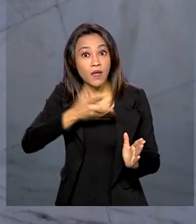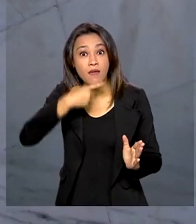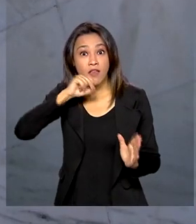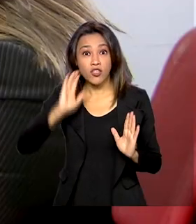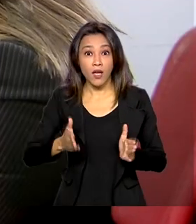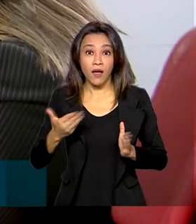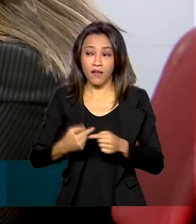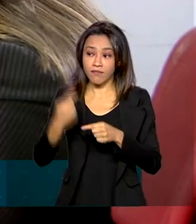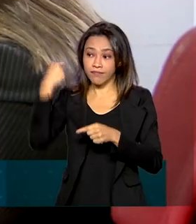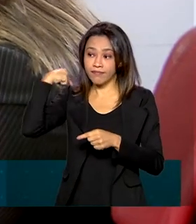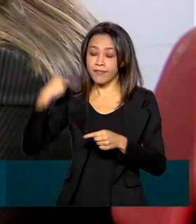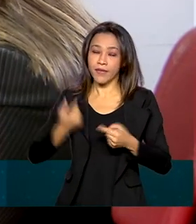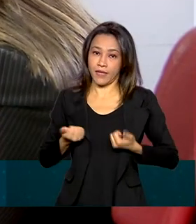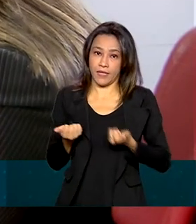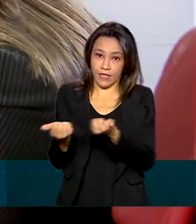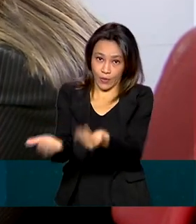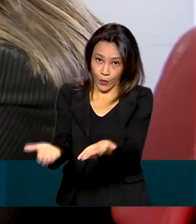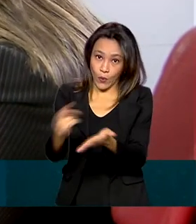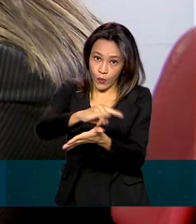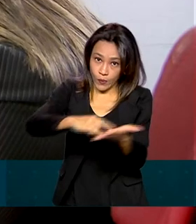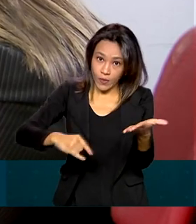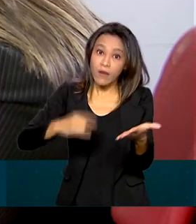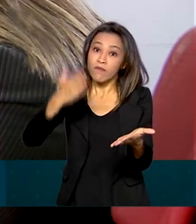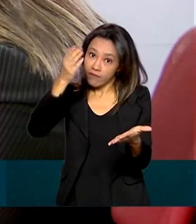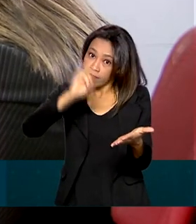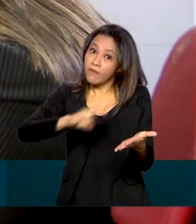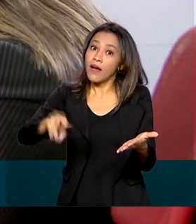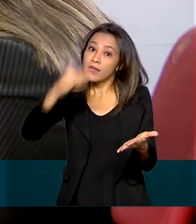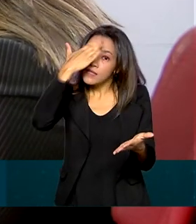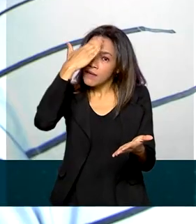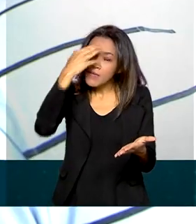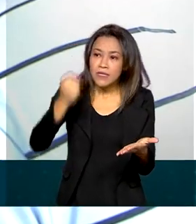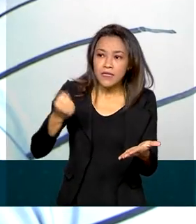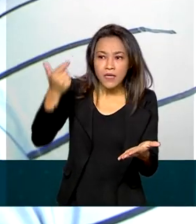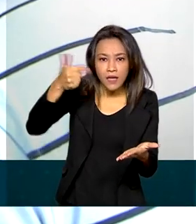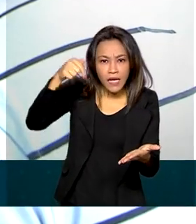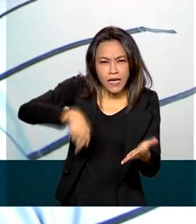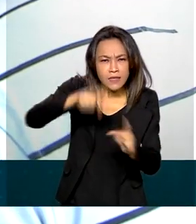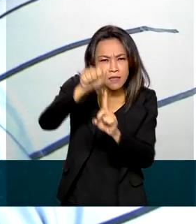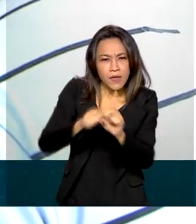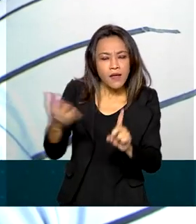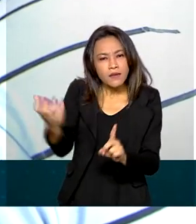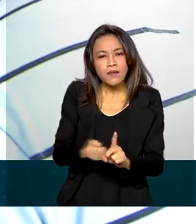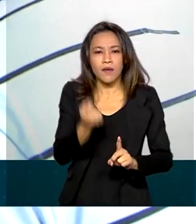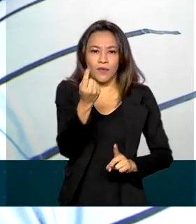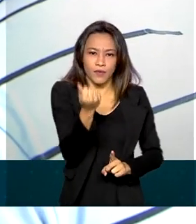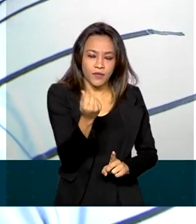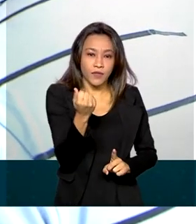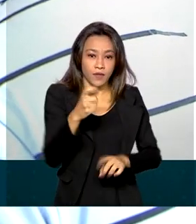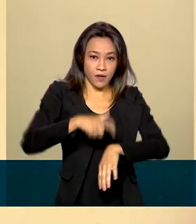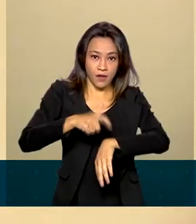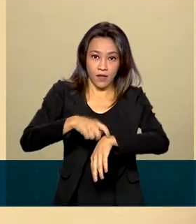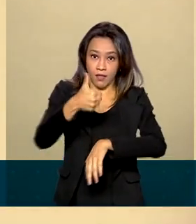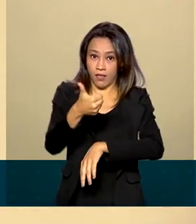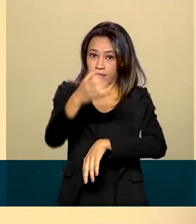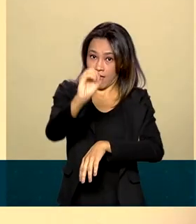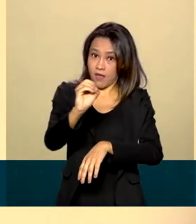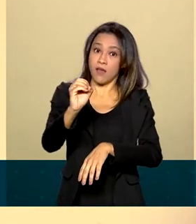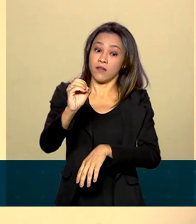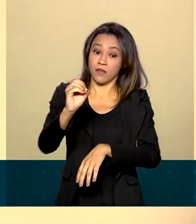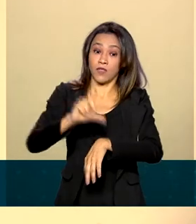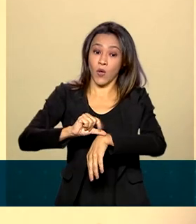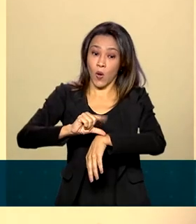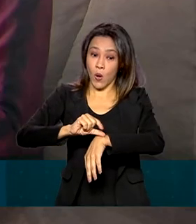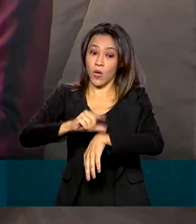declaração no início do prazo, saberá se vai receber a restituição ainda este mês. A partir das 10 horas, a Receita Federal